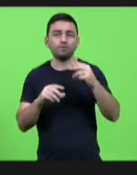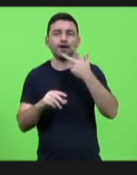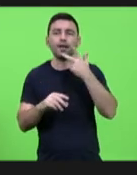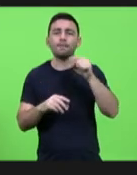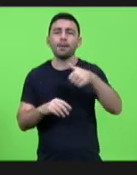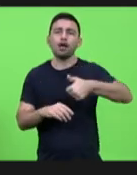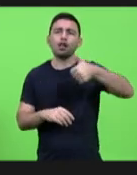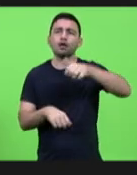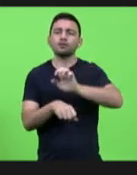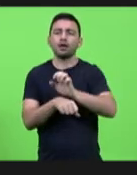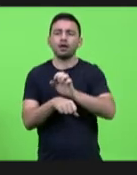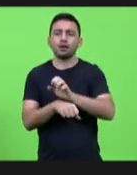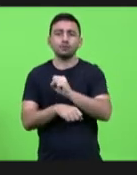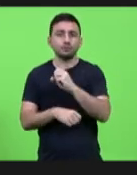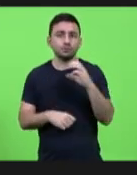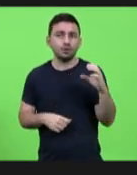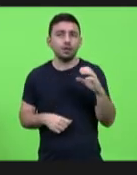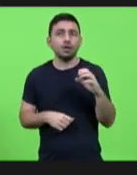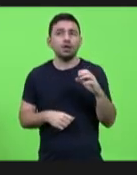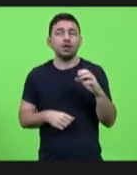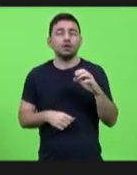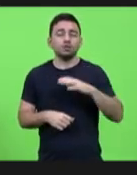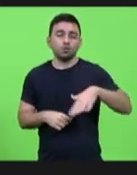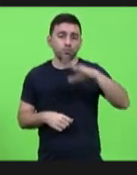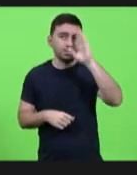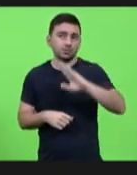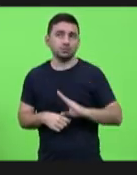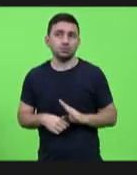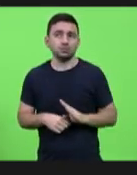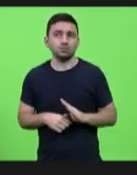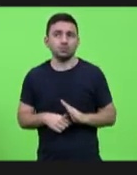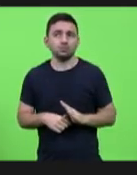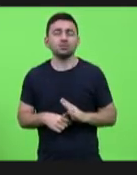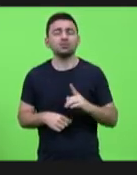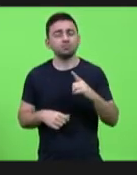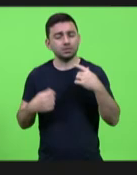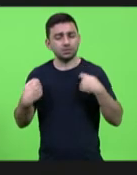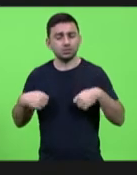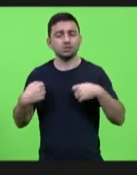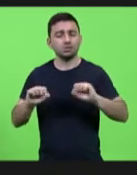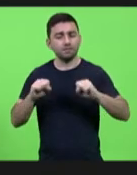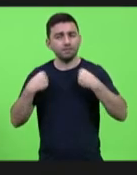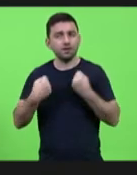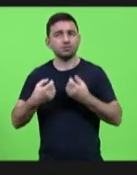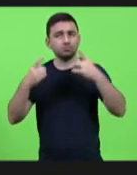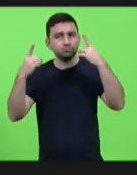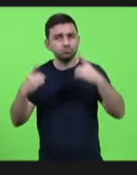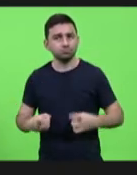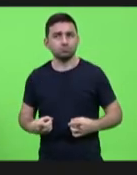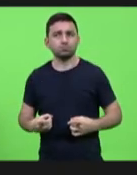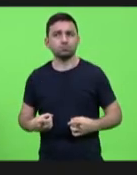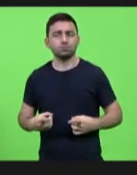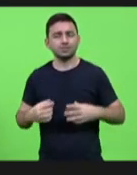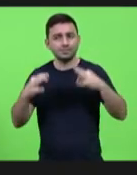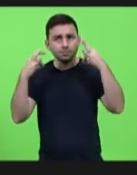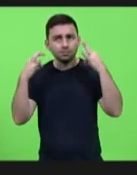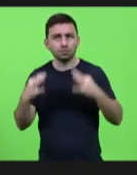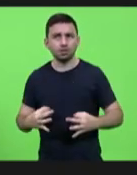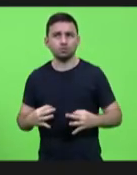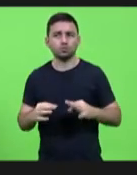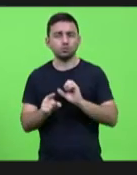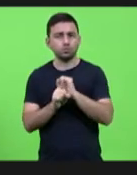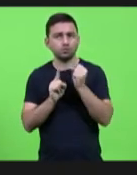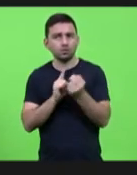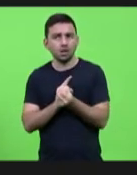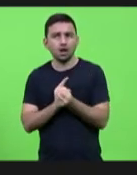para se viver, nós também temos muito a fazer em defesa da dignidade das pessoas e pela justiça social que garanta cada cidadão, a